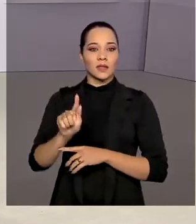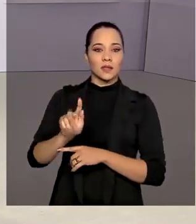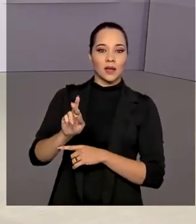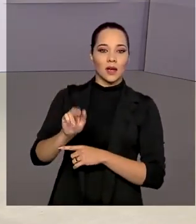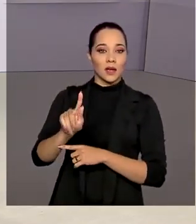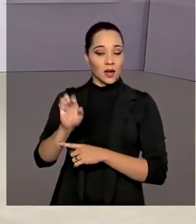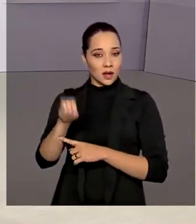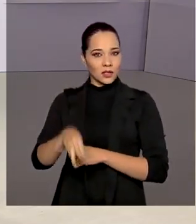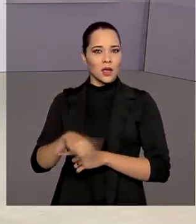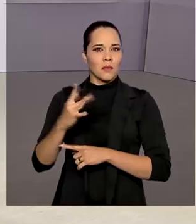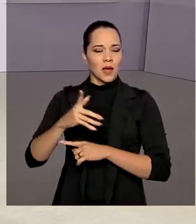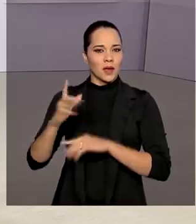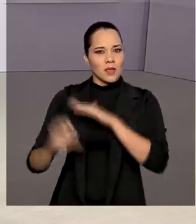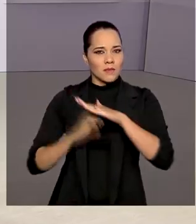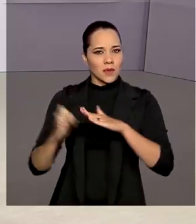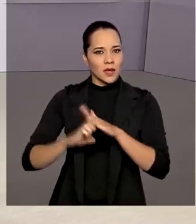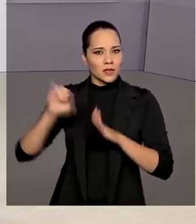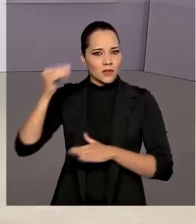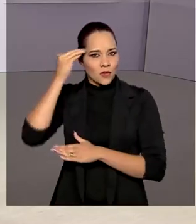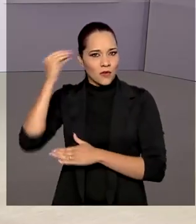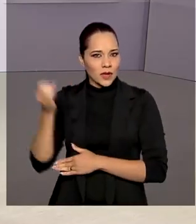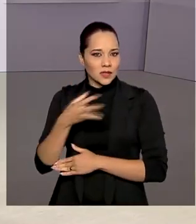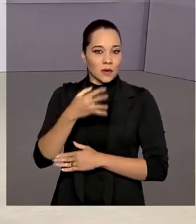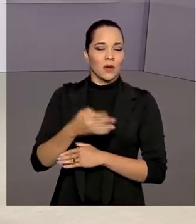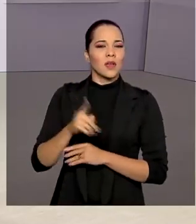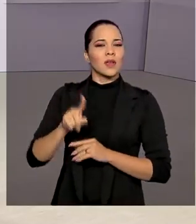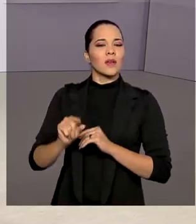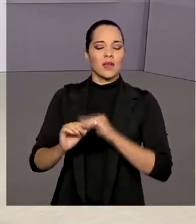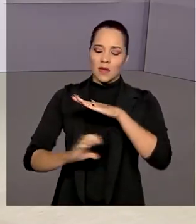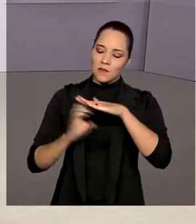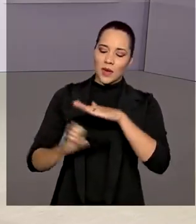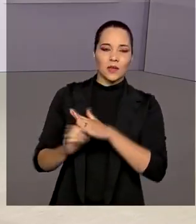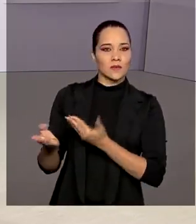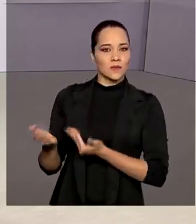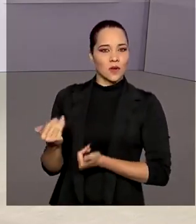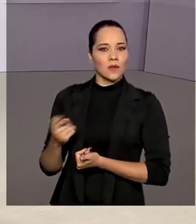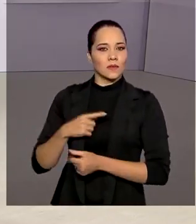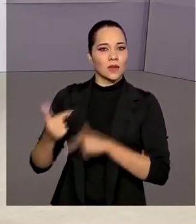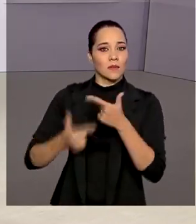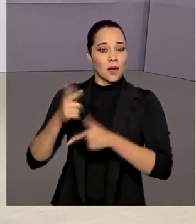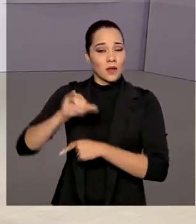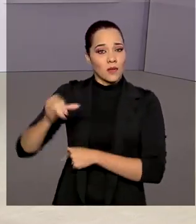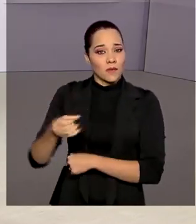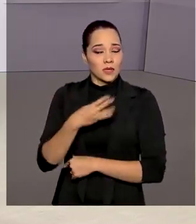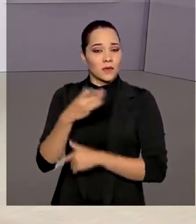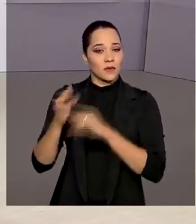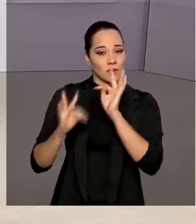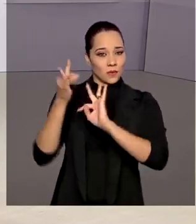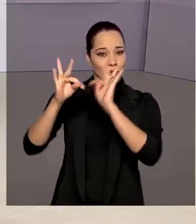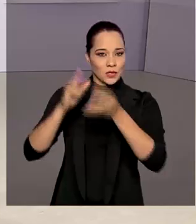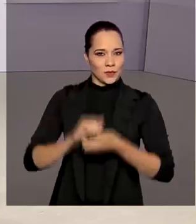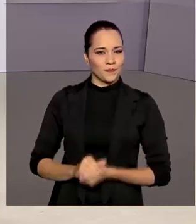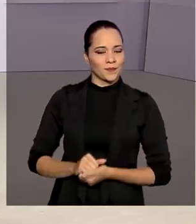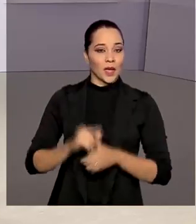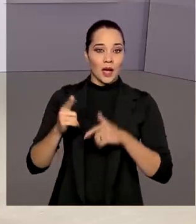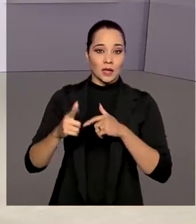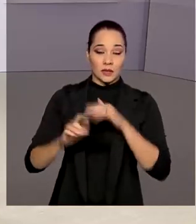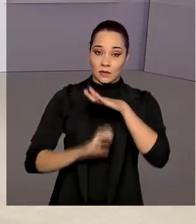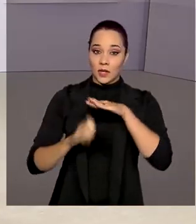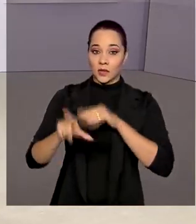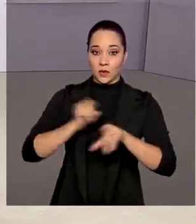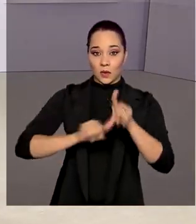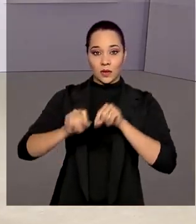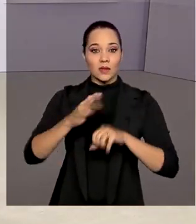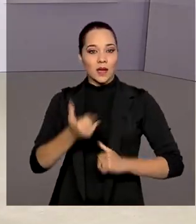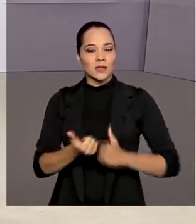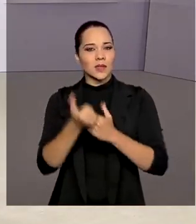para startups brasileiras, que são aquelas empresas jovens e que trabalham com inovação e tecnologia. As empresas selecionadas vão ter